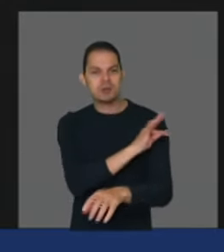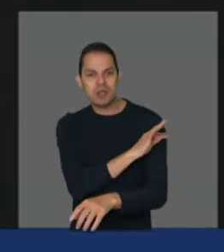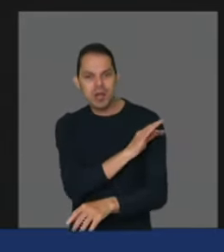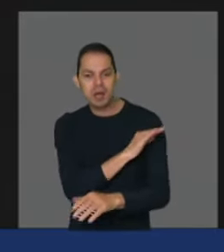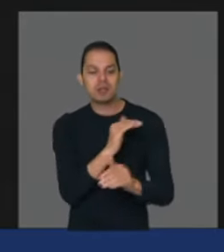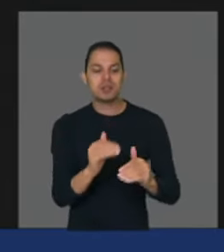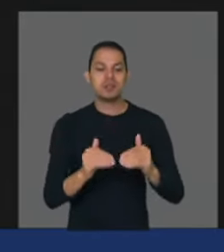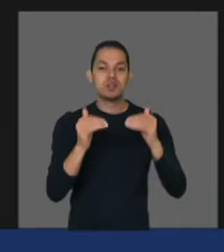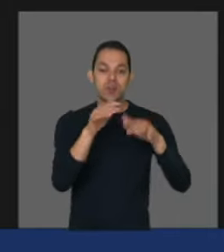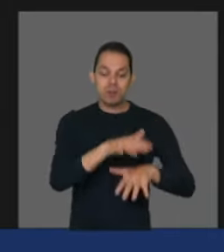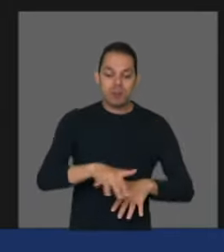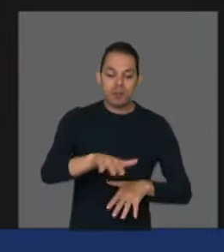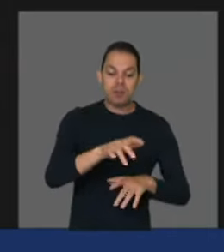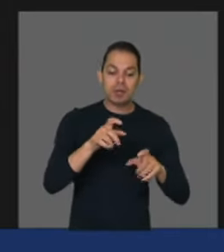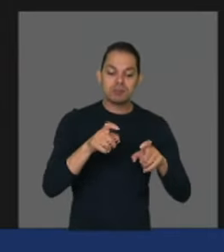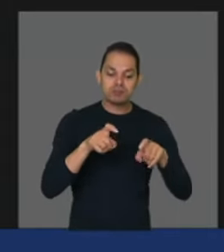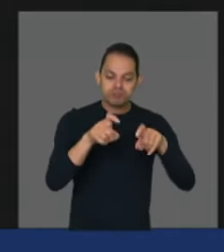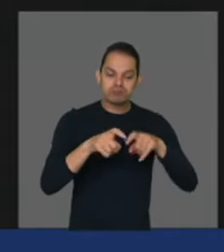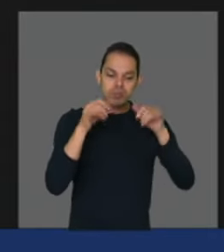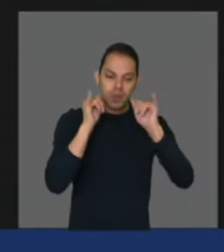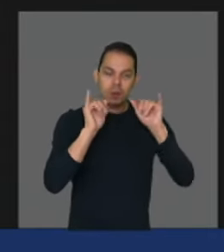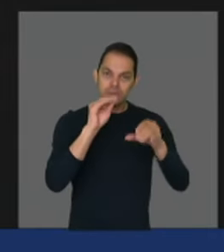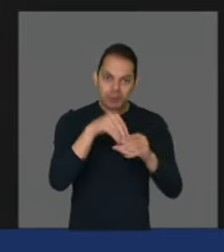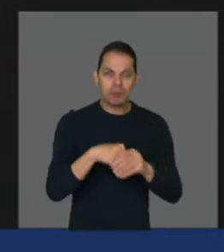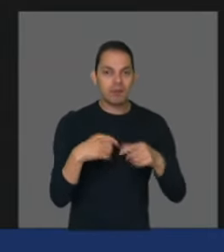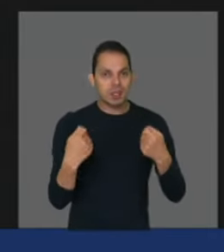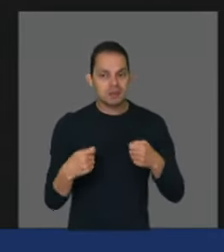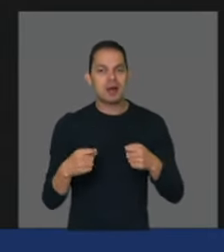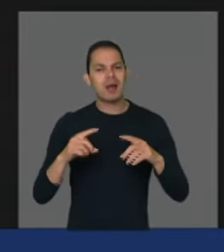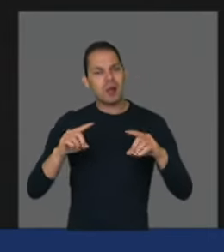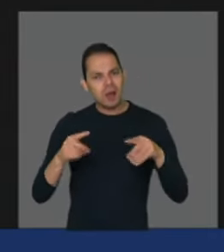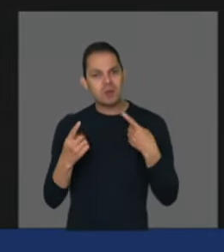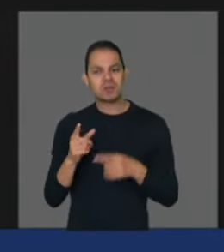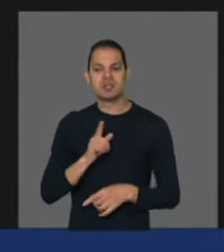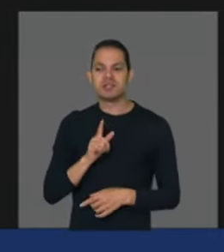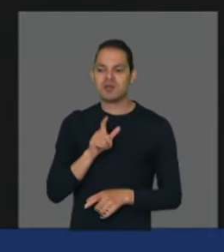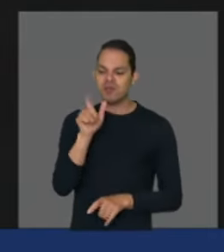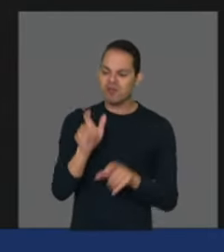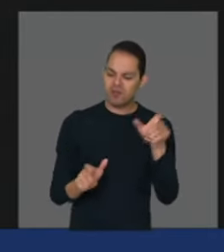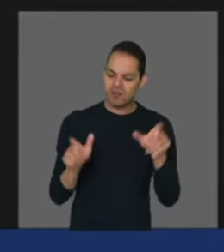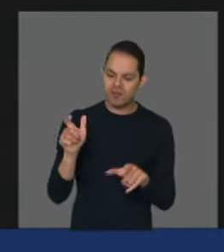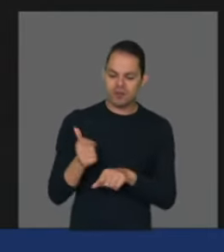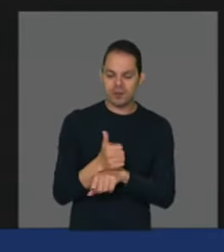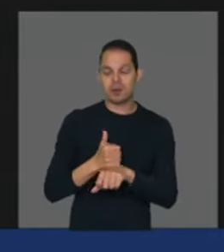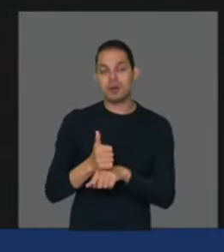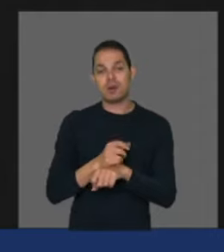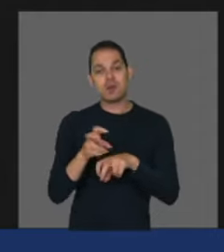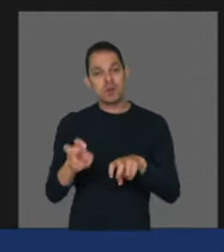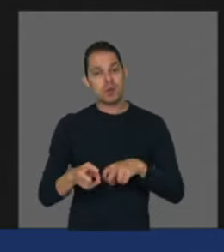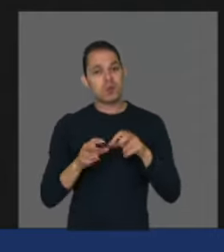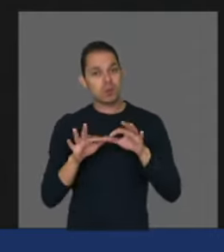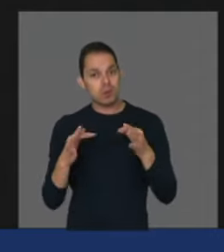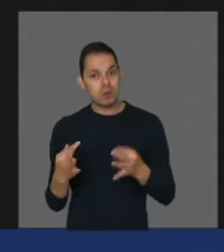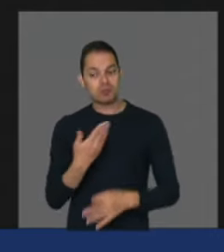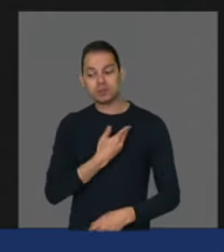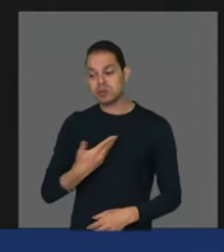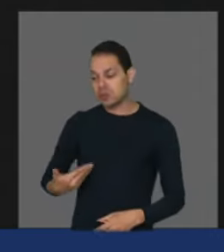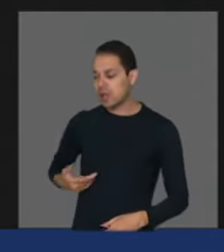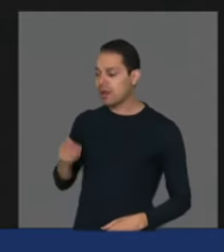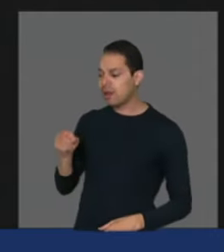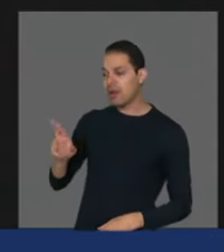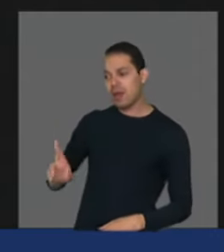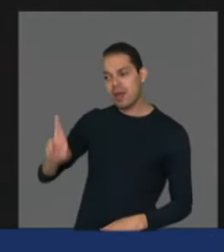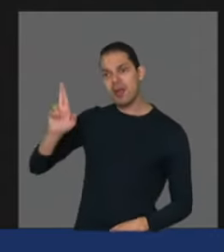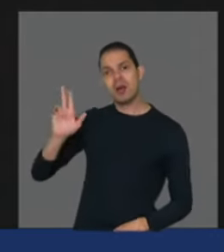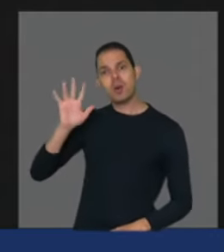desafio que nós temos para a agricultura familiar os agricultores familiares para os governos pensarem e